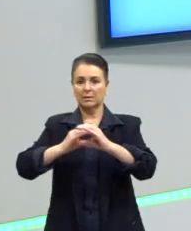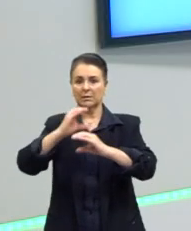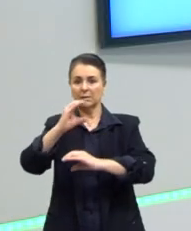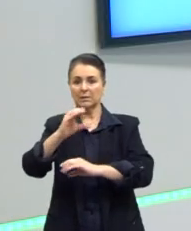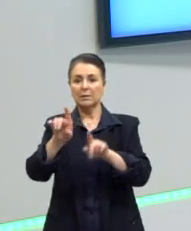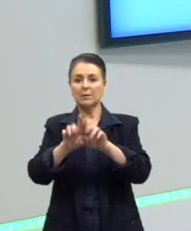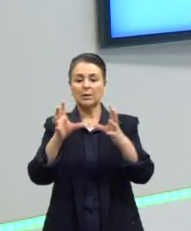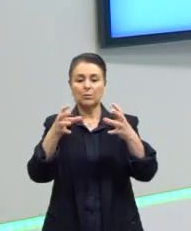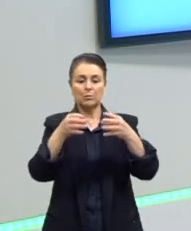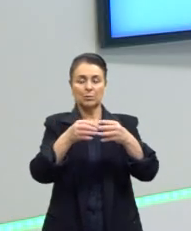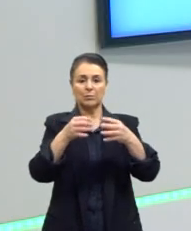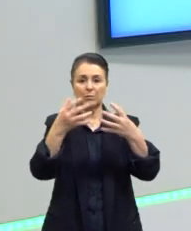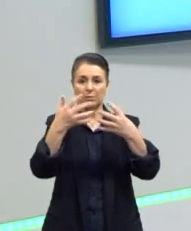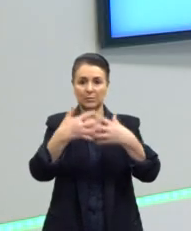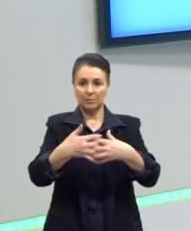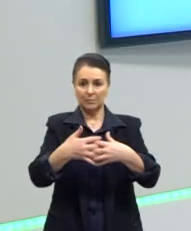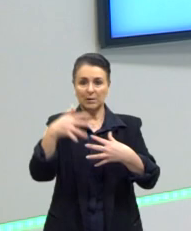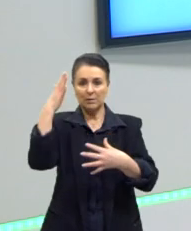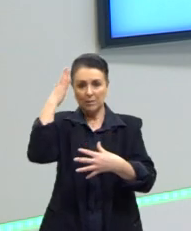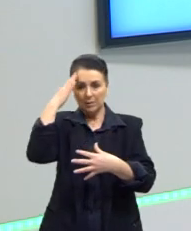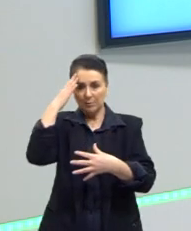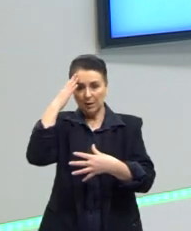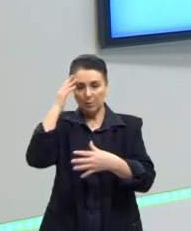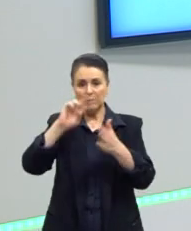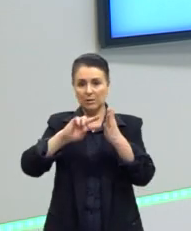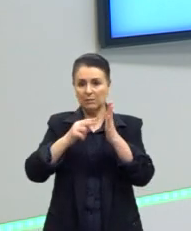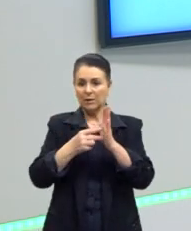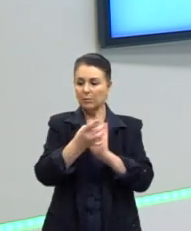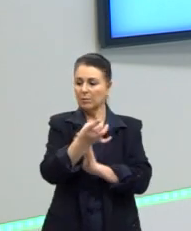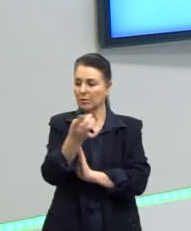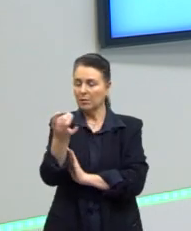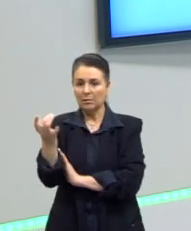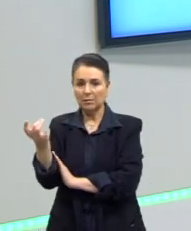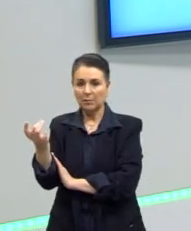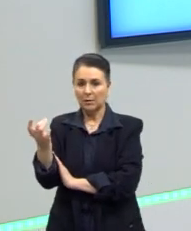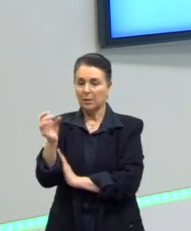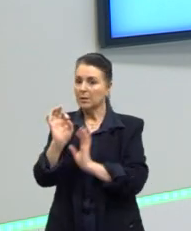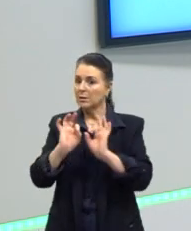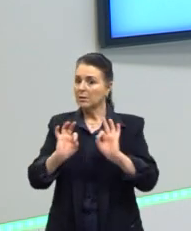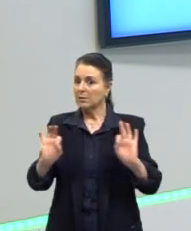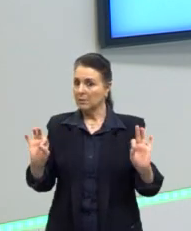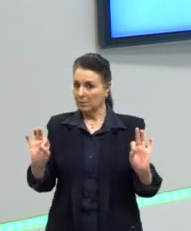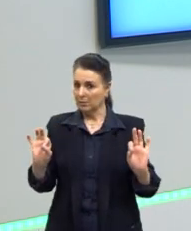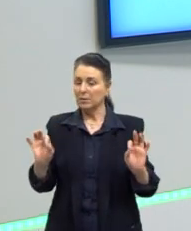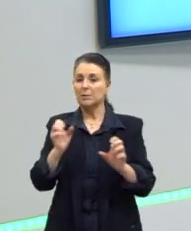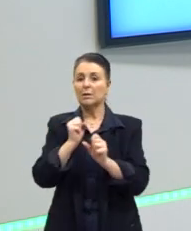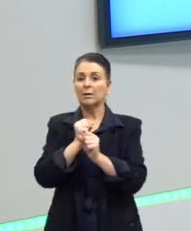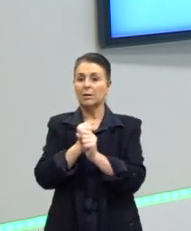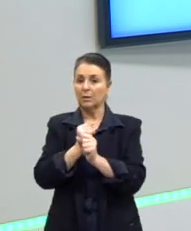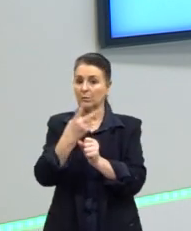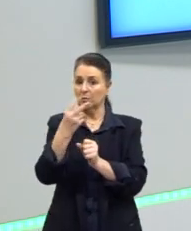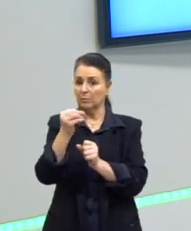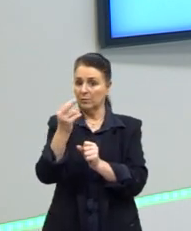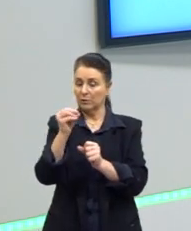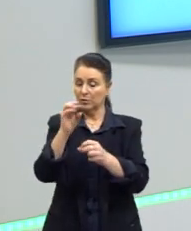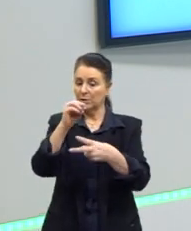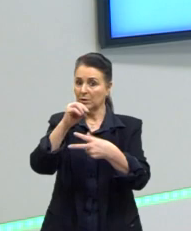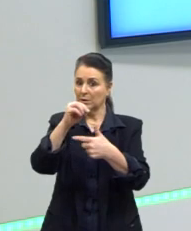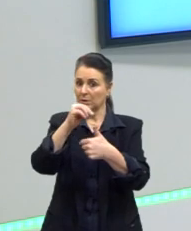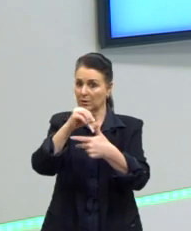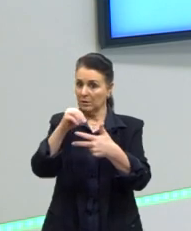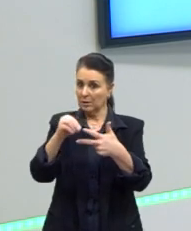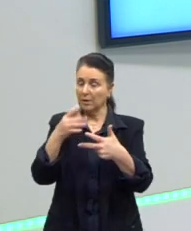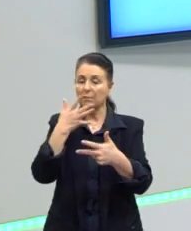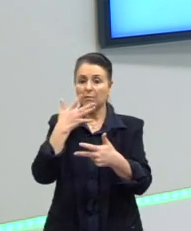funcionais. Certo? Saber o que é uma hidroxila. Simples, uma questão recente, né? Do ano retrasado. Fácil de